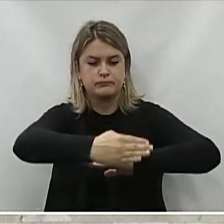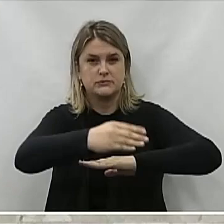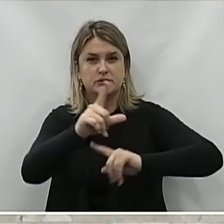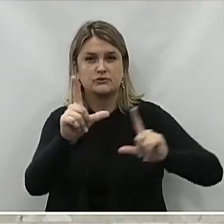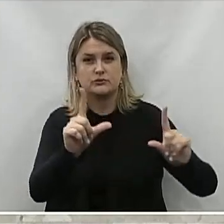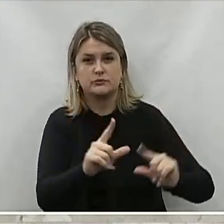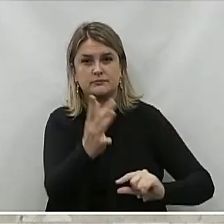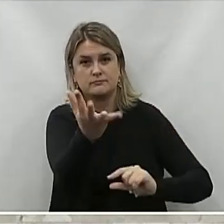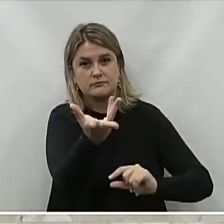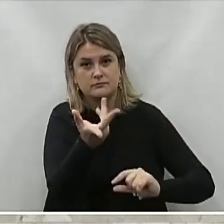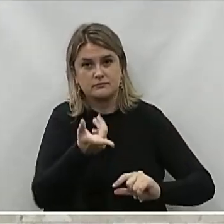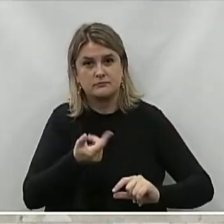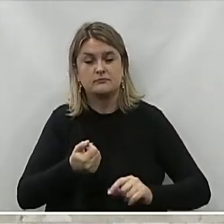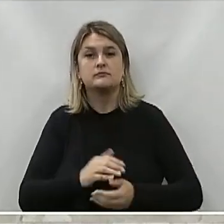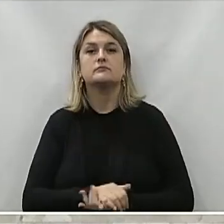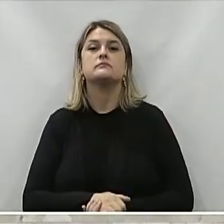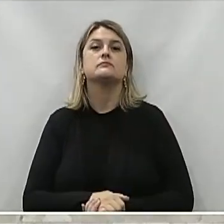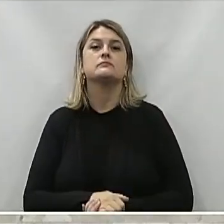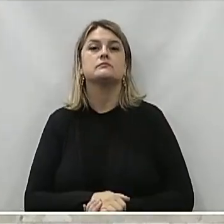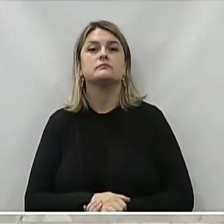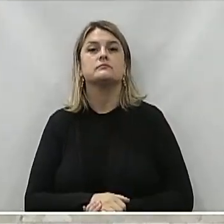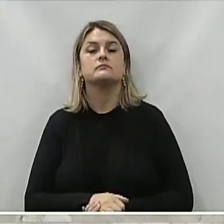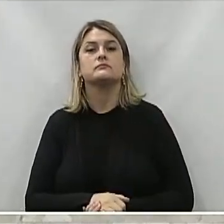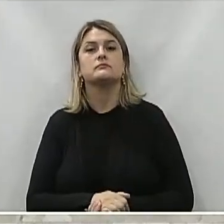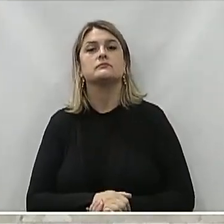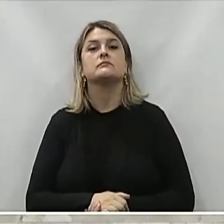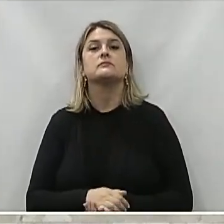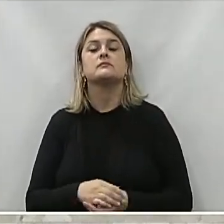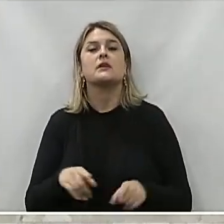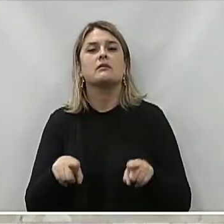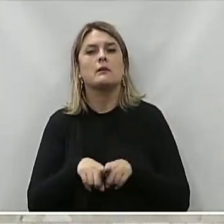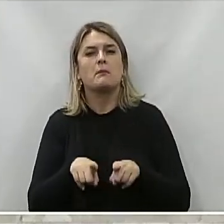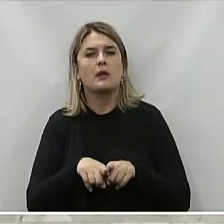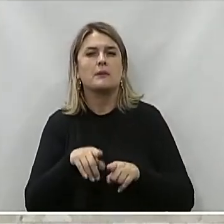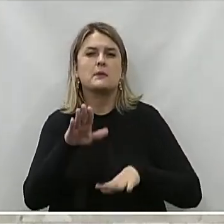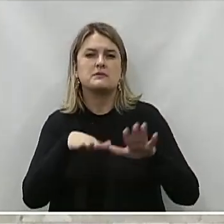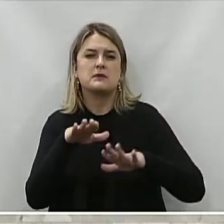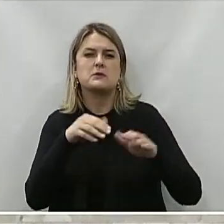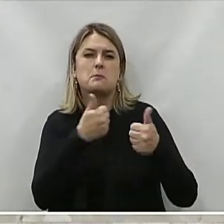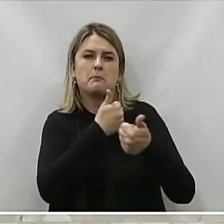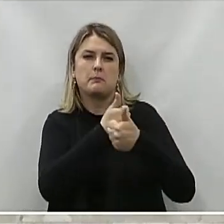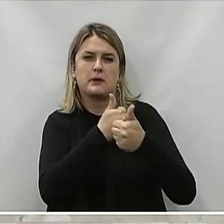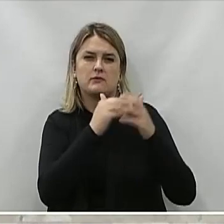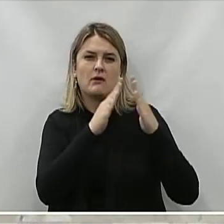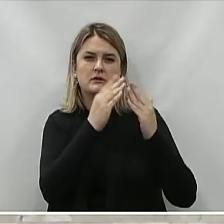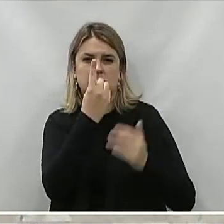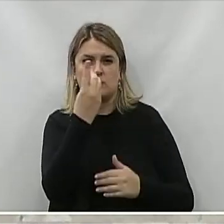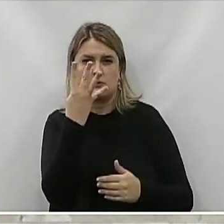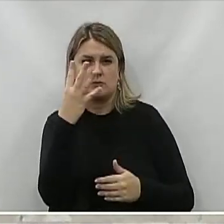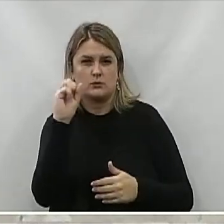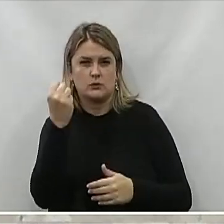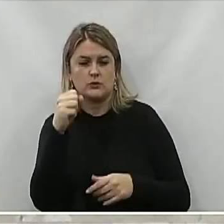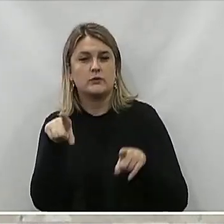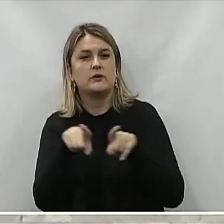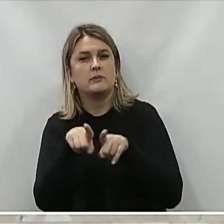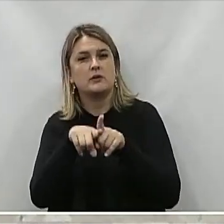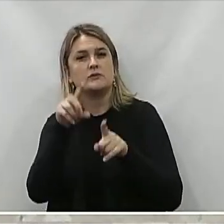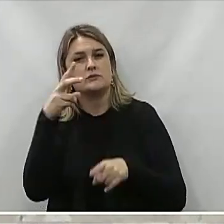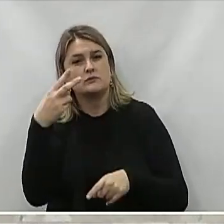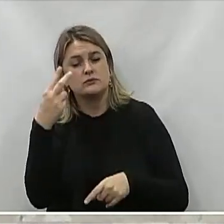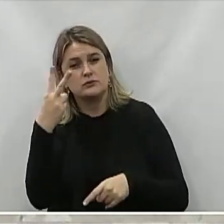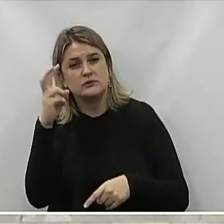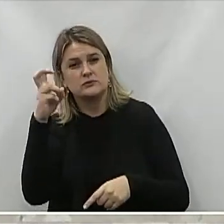averiguar A colocação De redutores De velocidades Lombada Por volta Do número 148 E 254